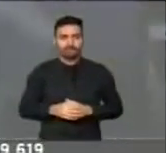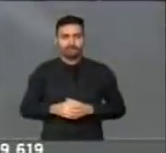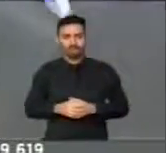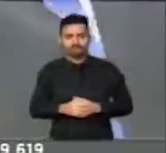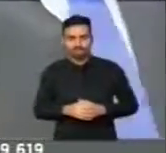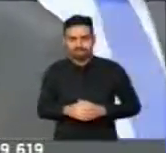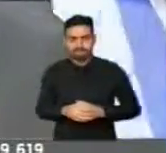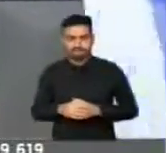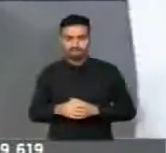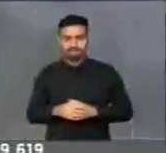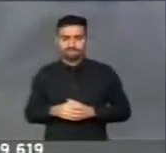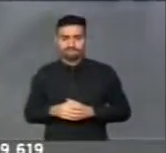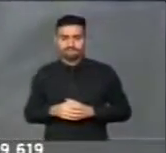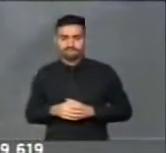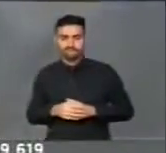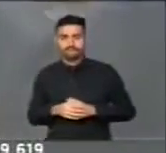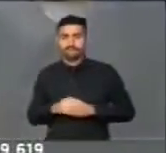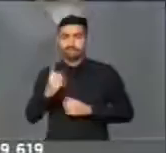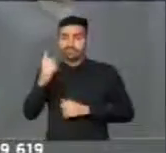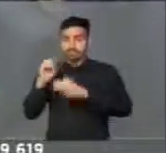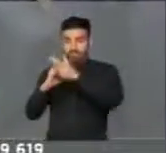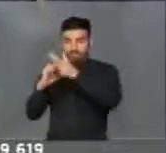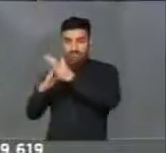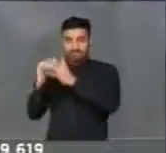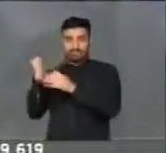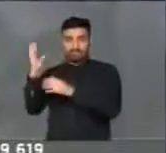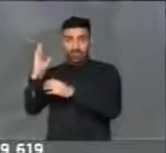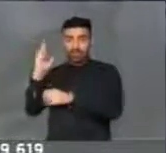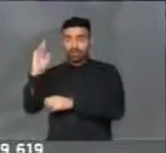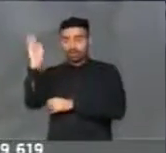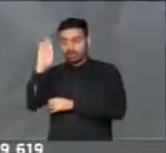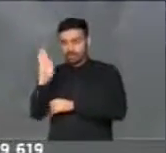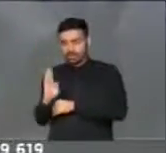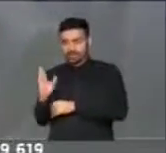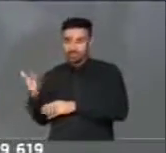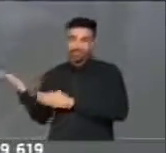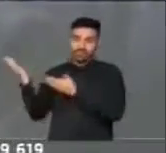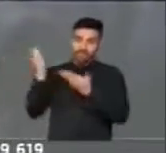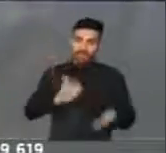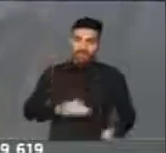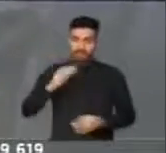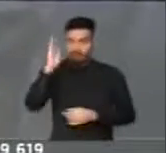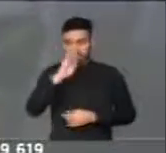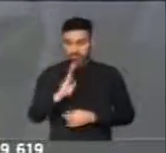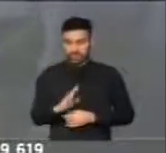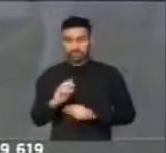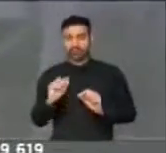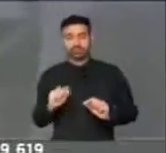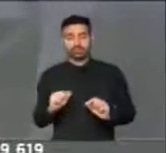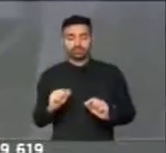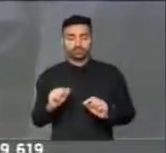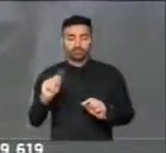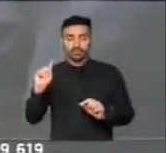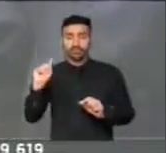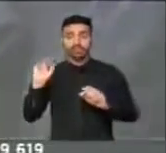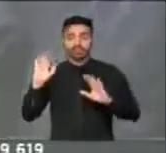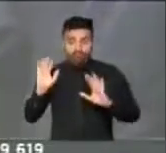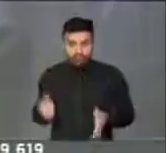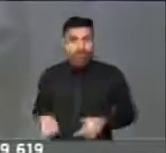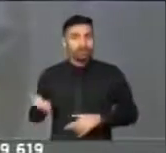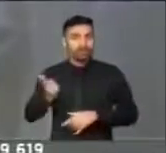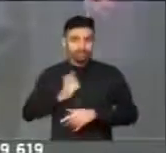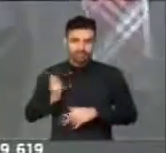concluir dizendo o seguinte. Uma empresa internacional que venha para o Brasil, ela é, primeiro, que já existe uma